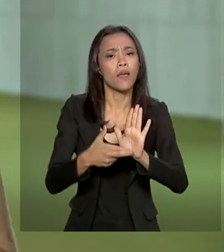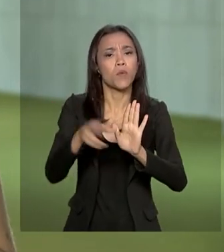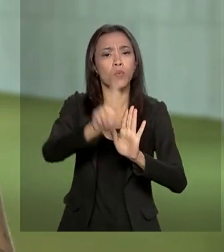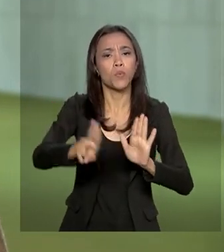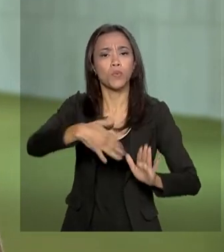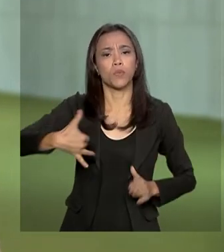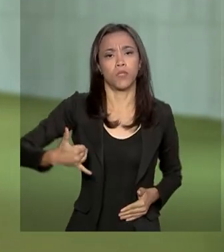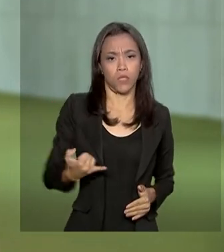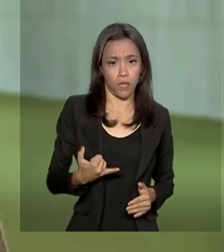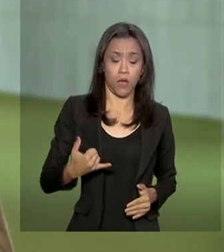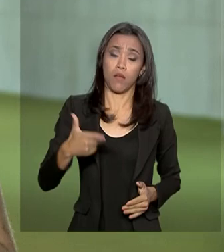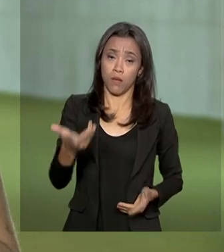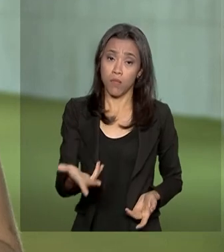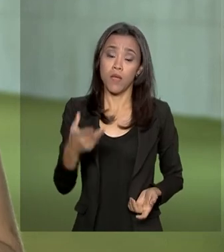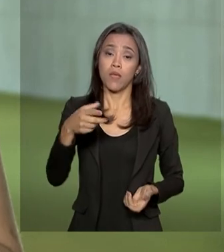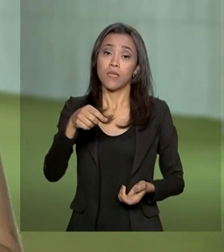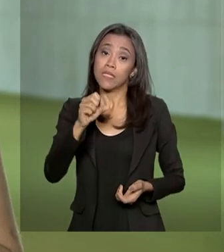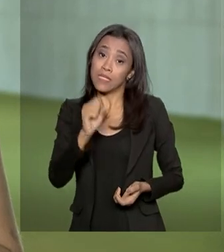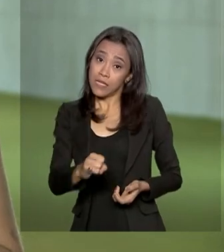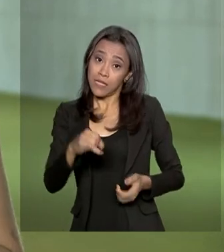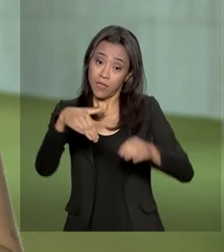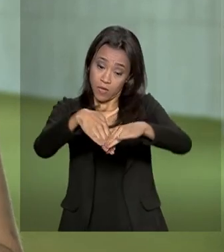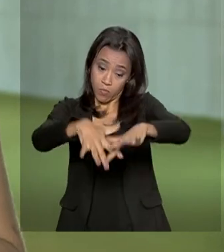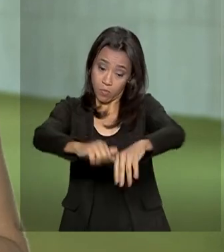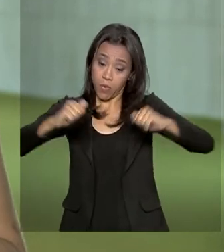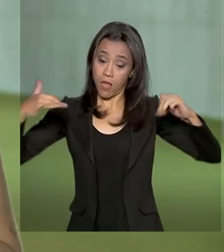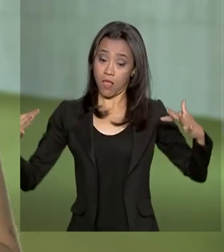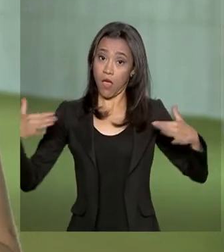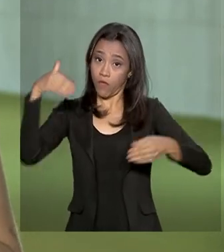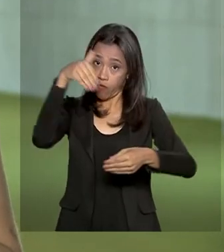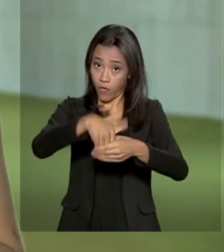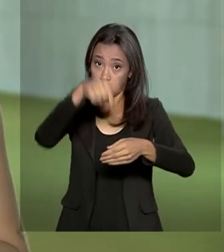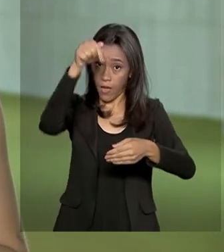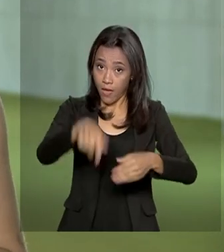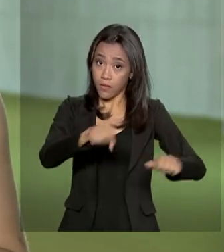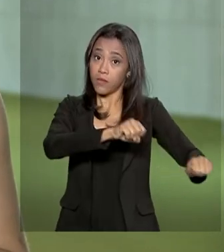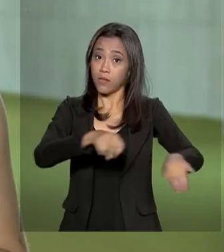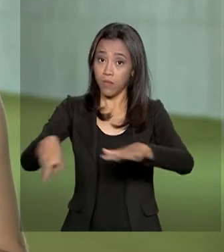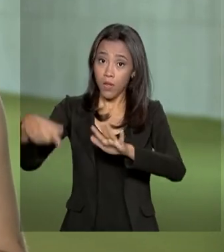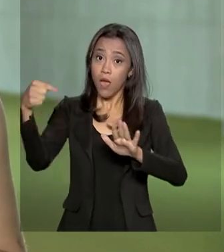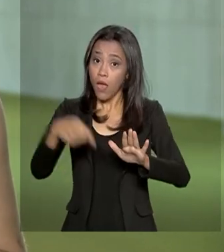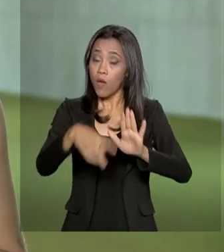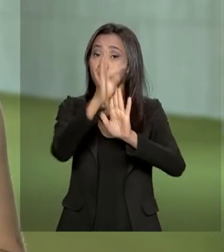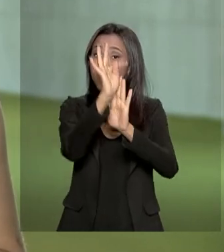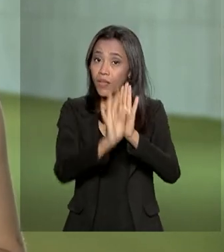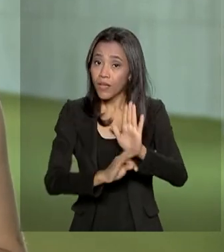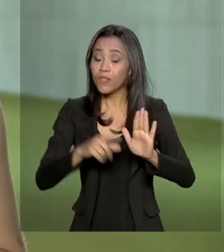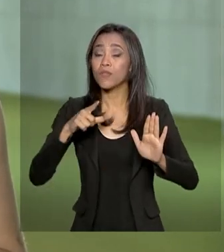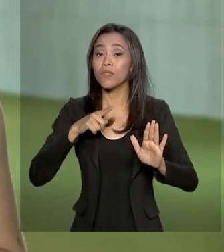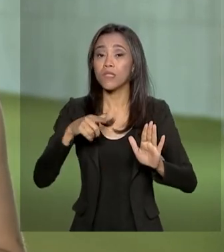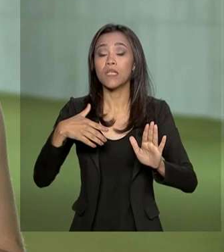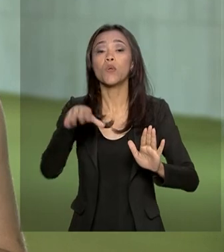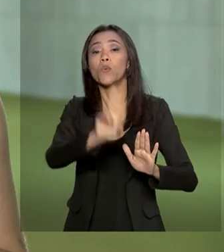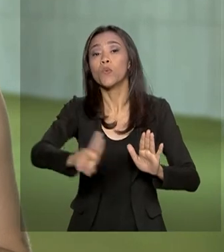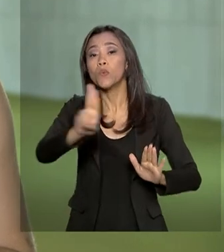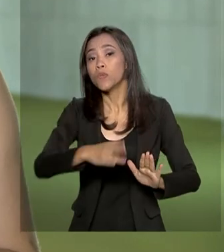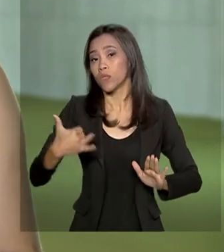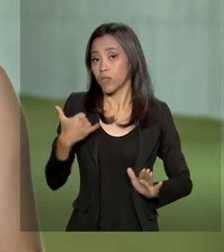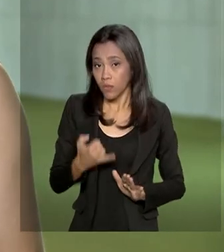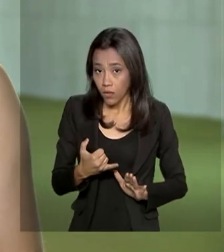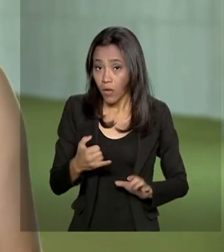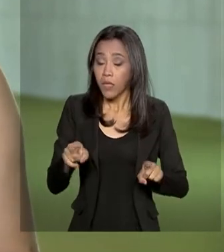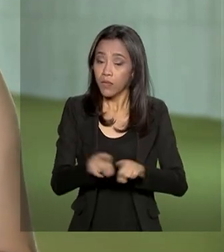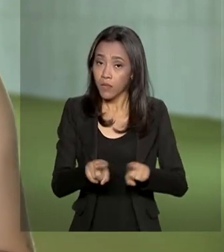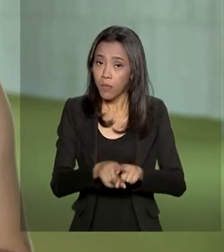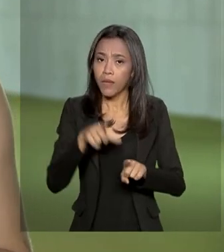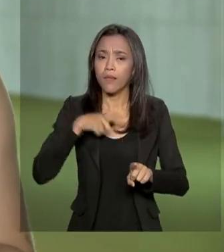Alexandre Leite e se o plenário votar essa semana, é um texto que também trata da posse de armas de fogo e também traz